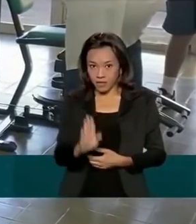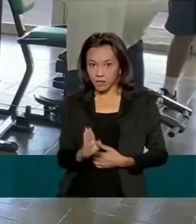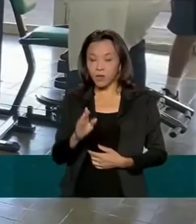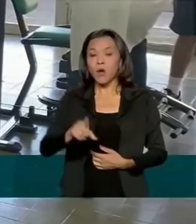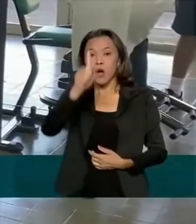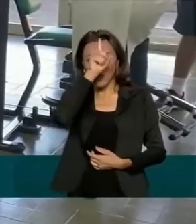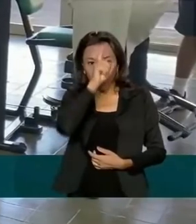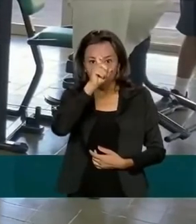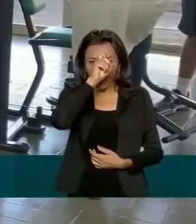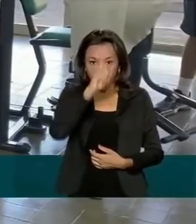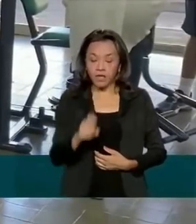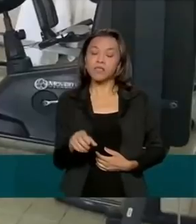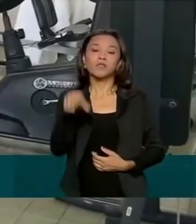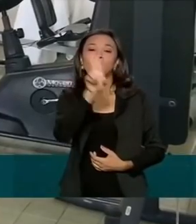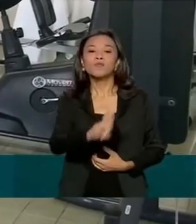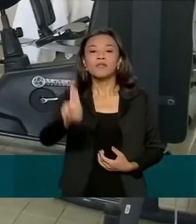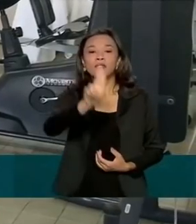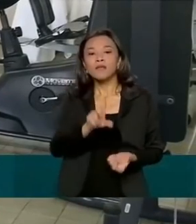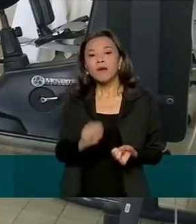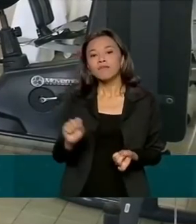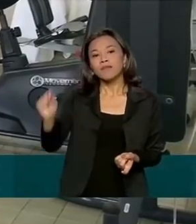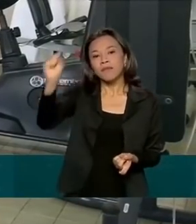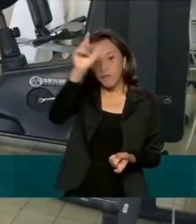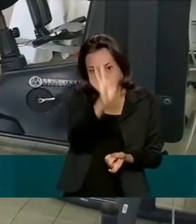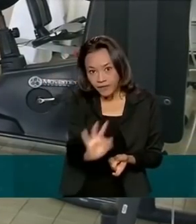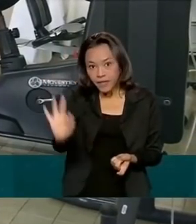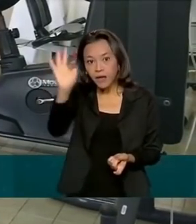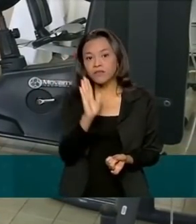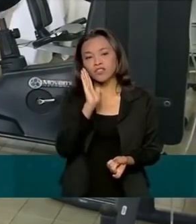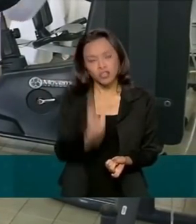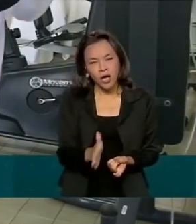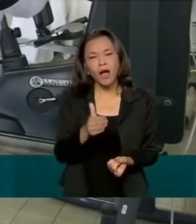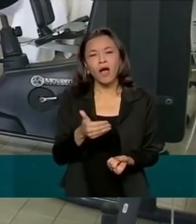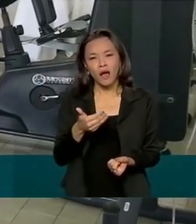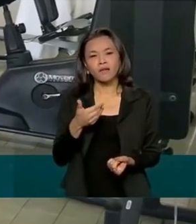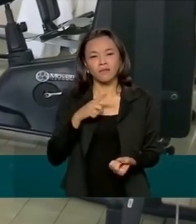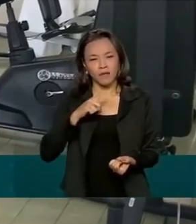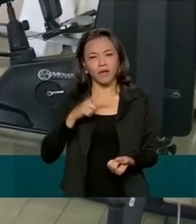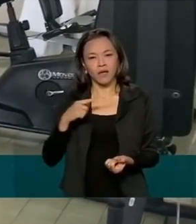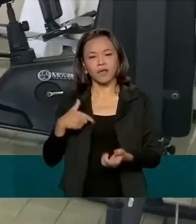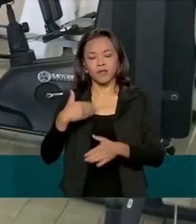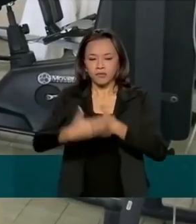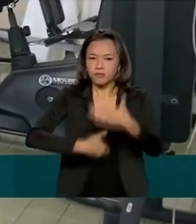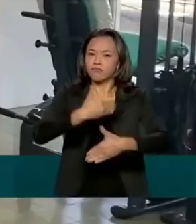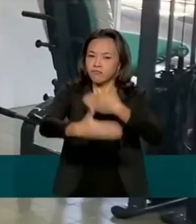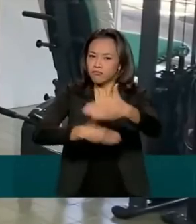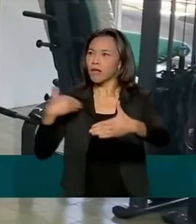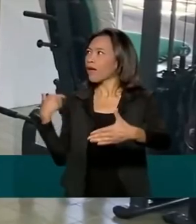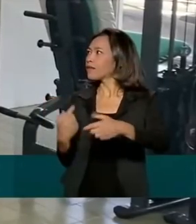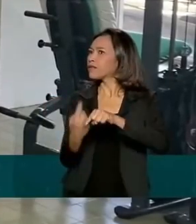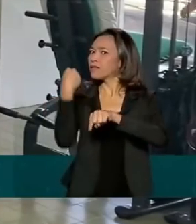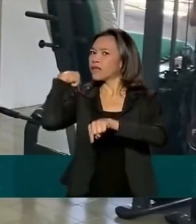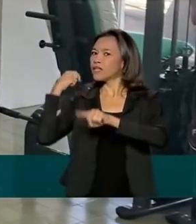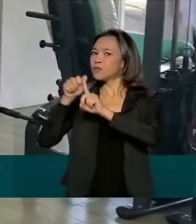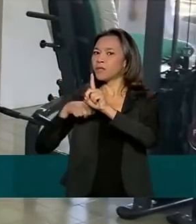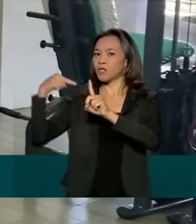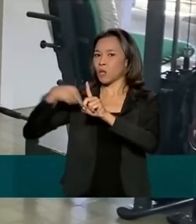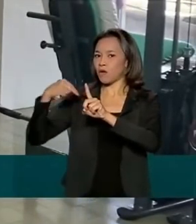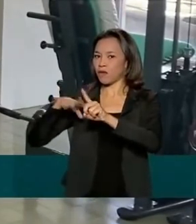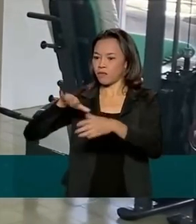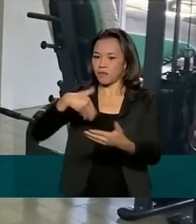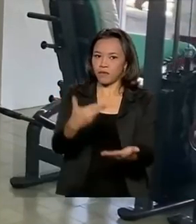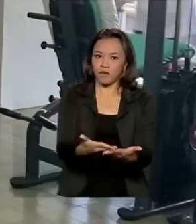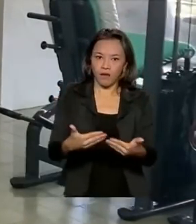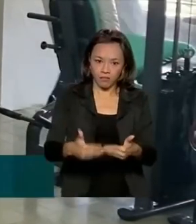os hospitais universitários federais já desenvolvem esse trabalho desde novembro do ano passado. É extremamente importante para o